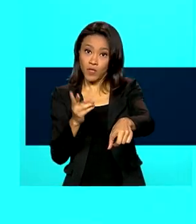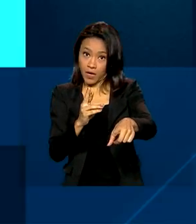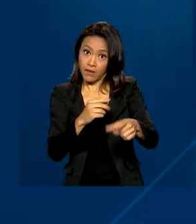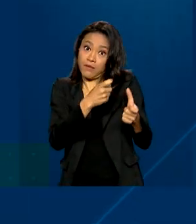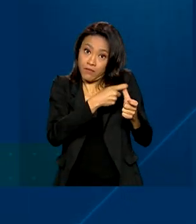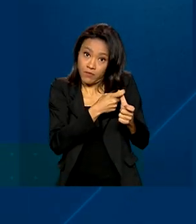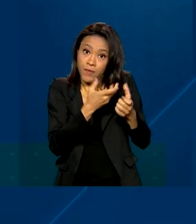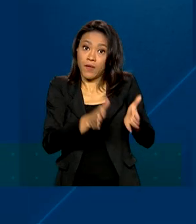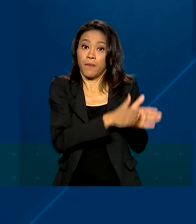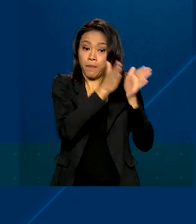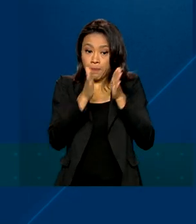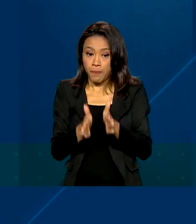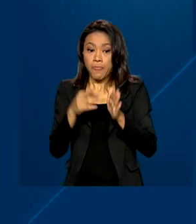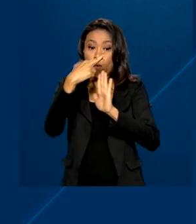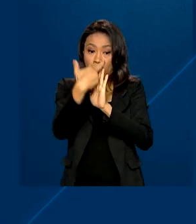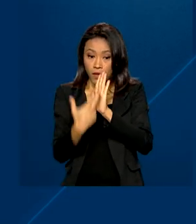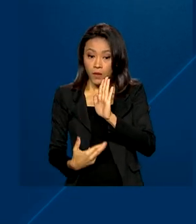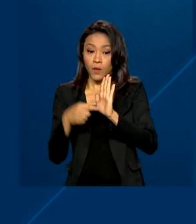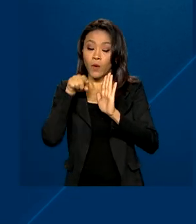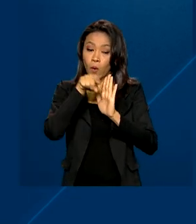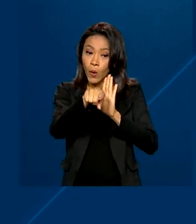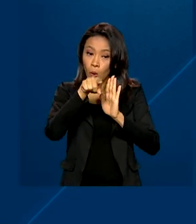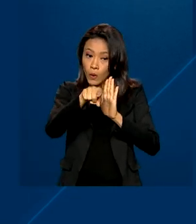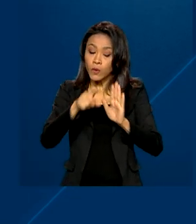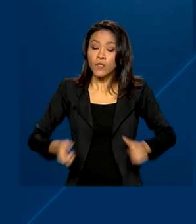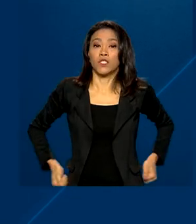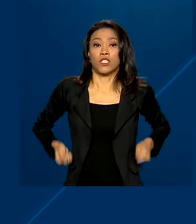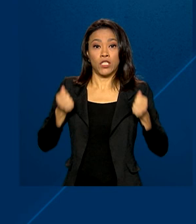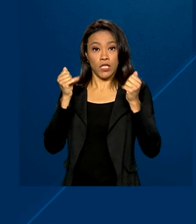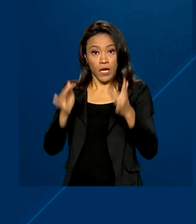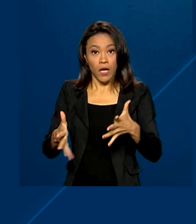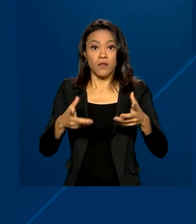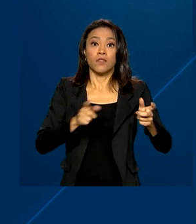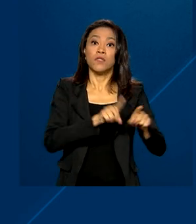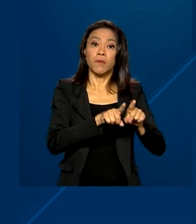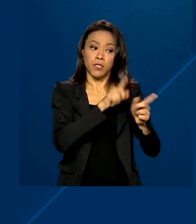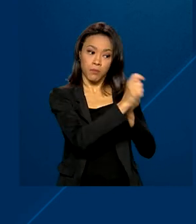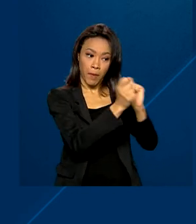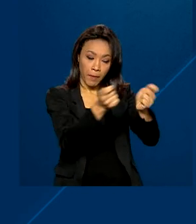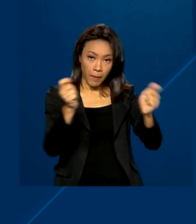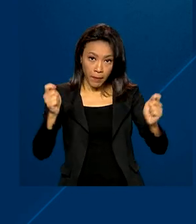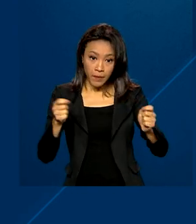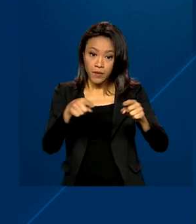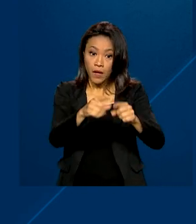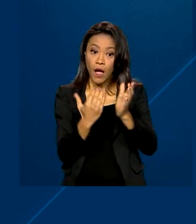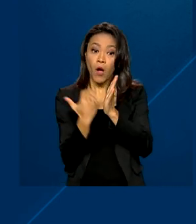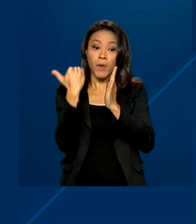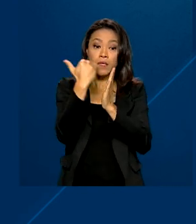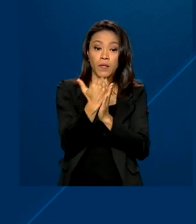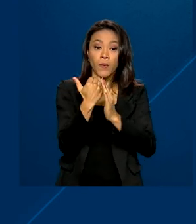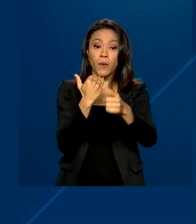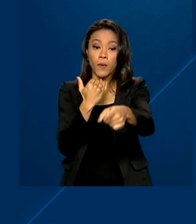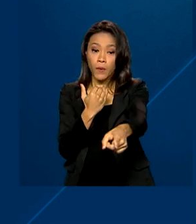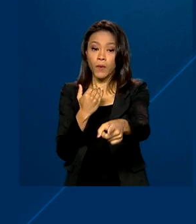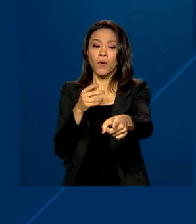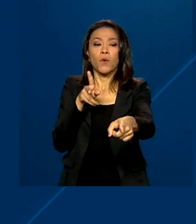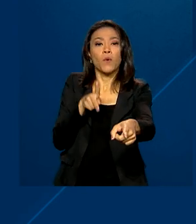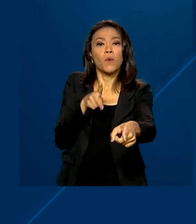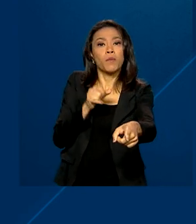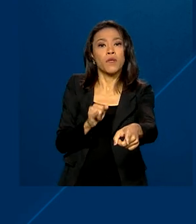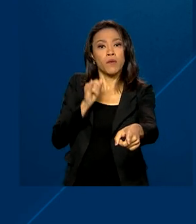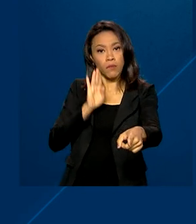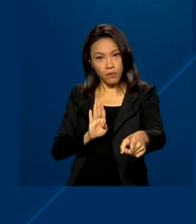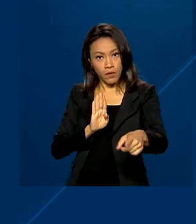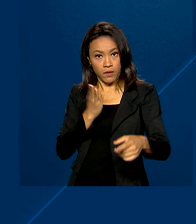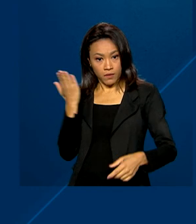Segundo o relatório de avaliação de receitas e despesas primárias do quarto bimestre, aumentaram os parâmetros do Produto Interno Bruto